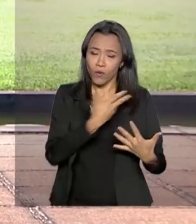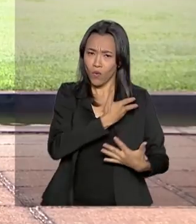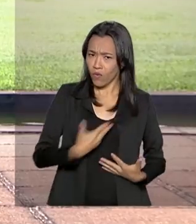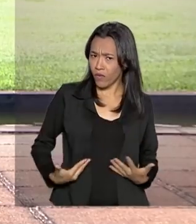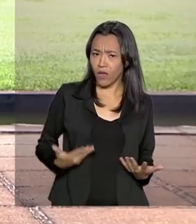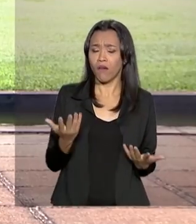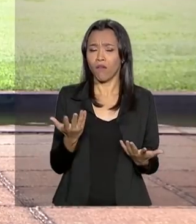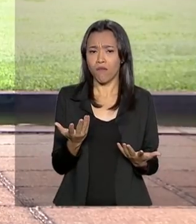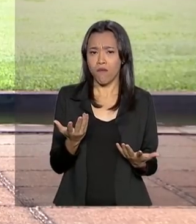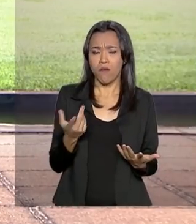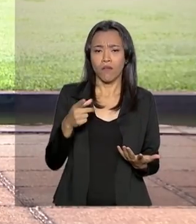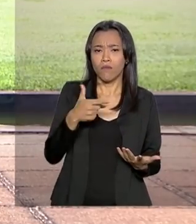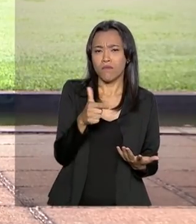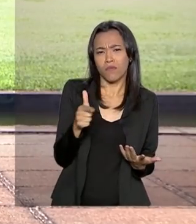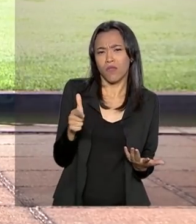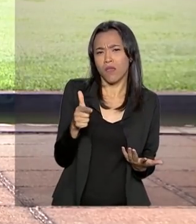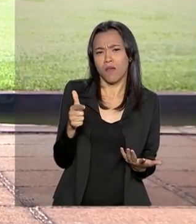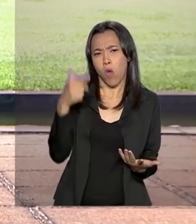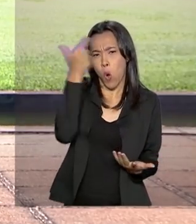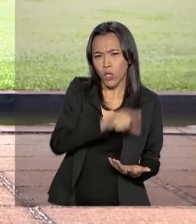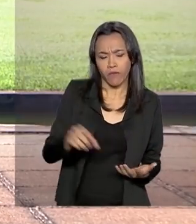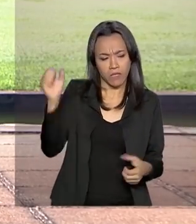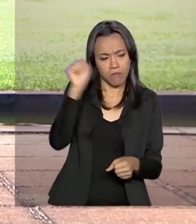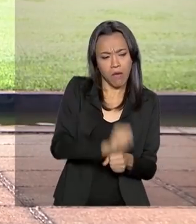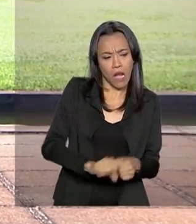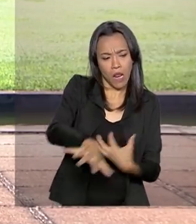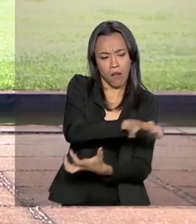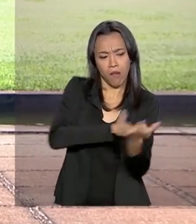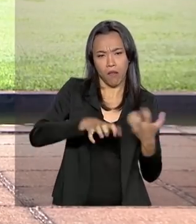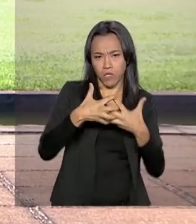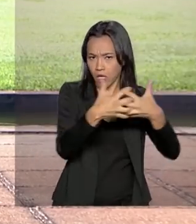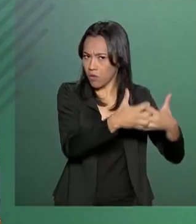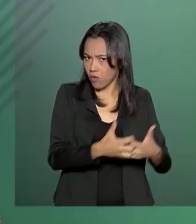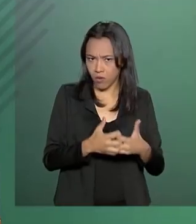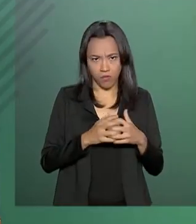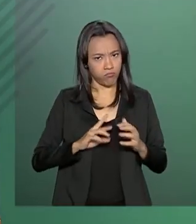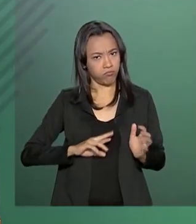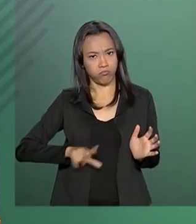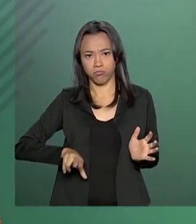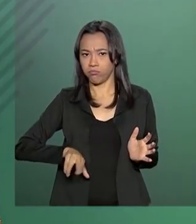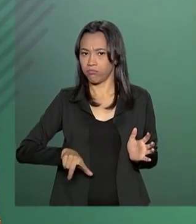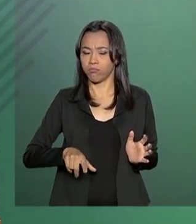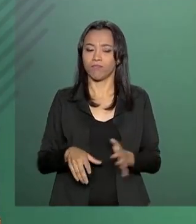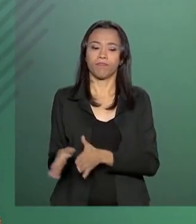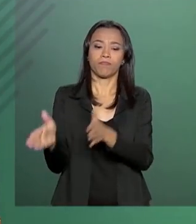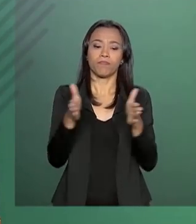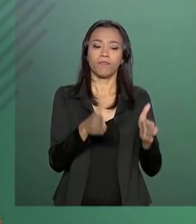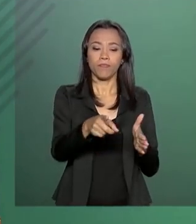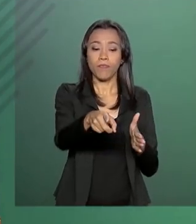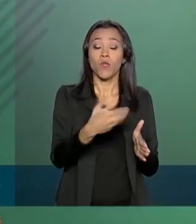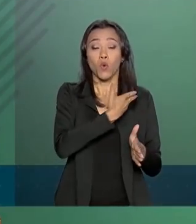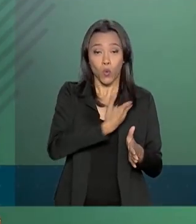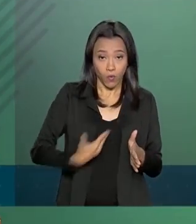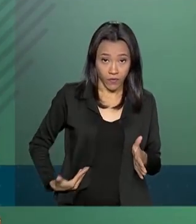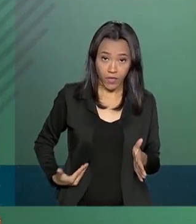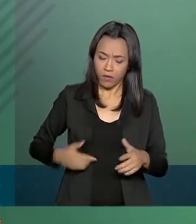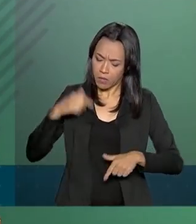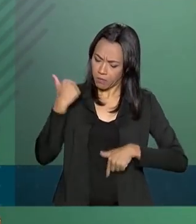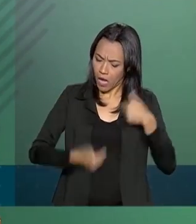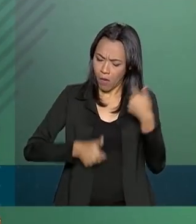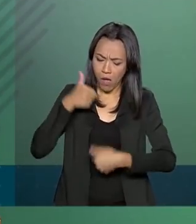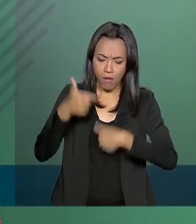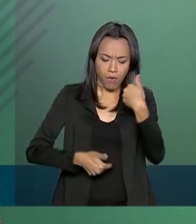motivos para uma nova paralisação dos caminhoneiros. O governo tem atuado de forma proativa